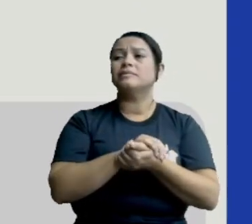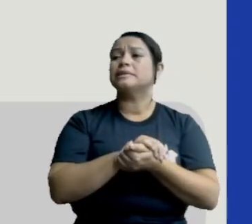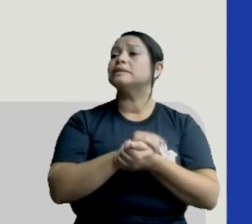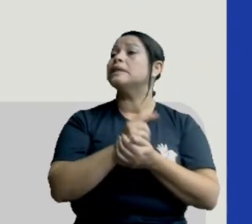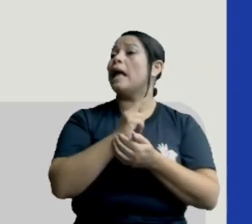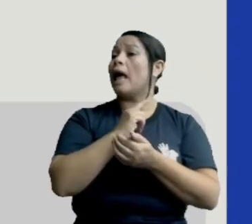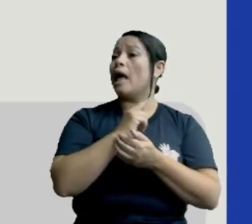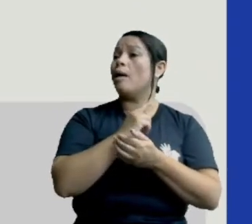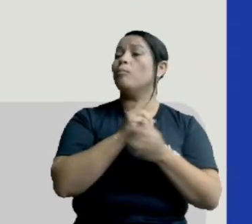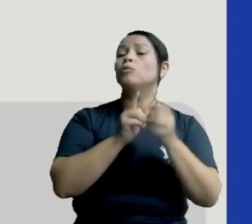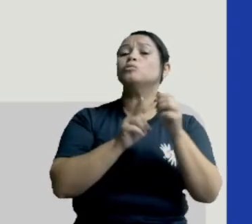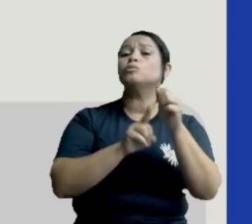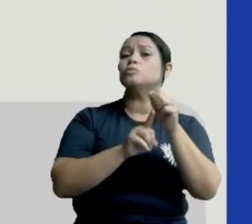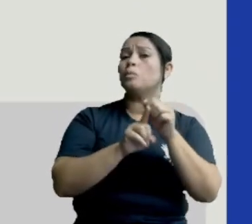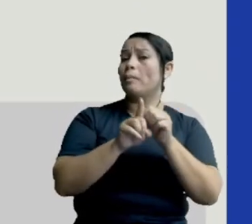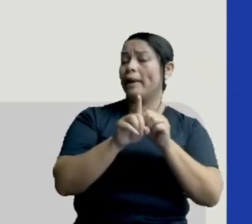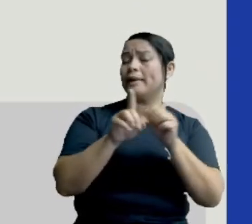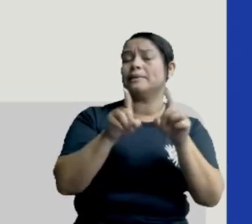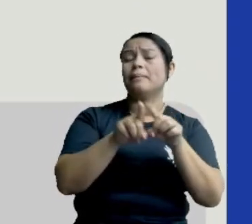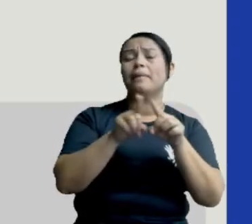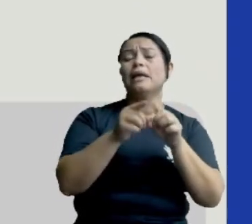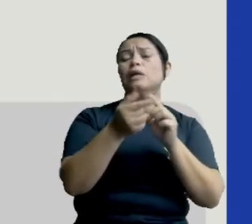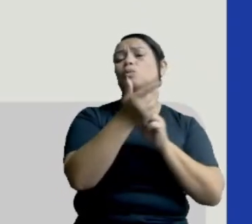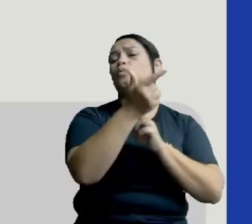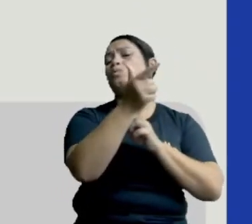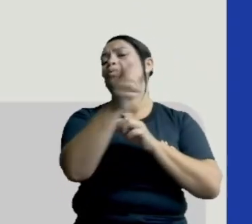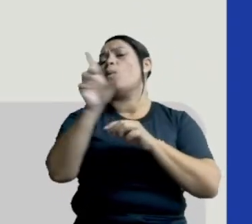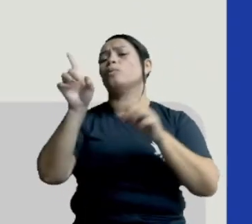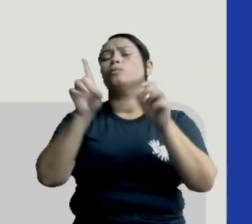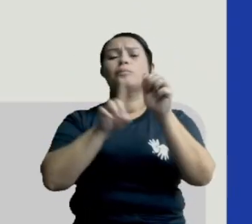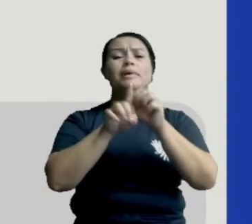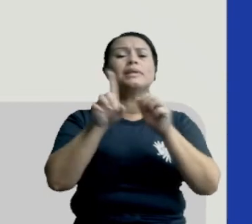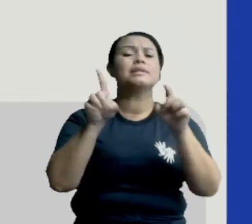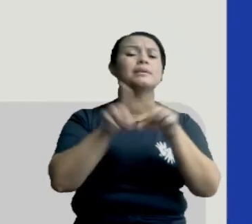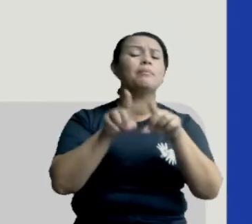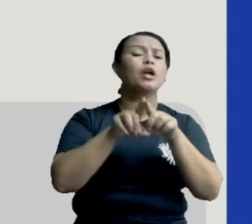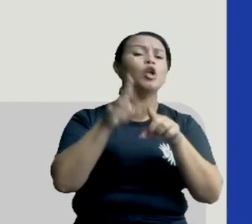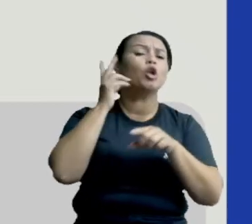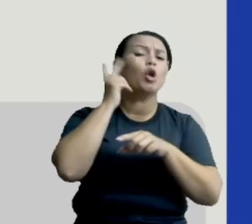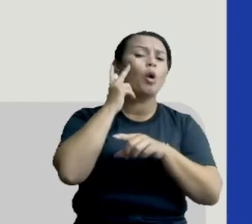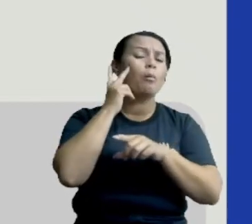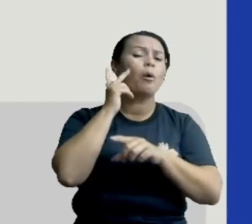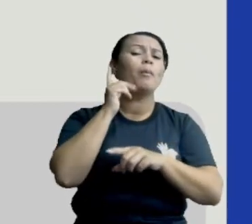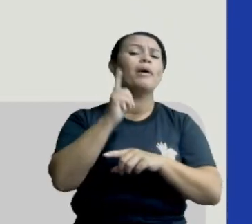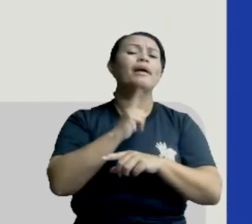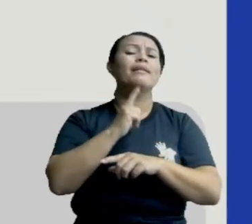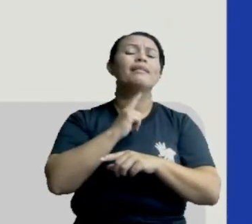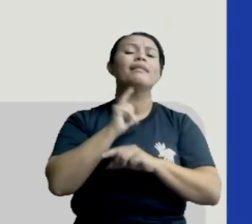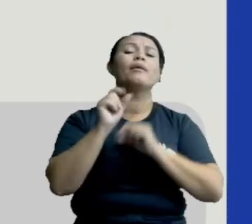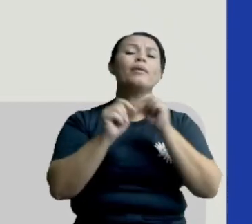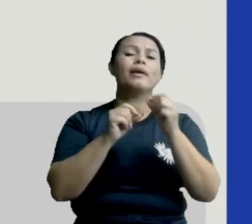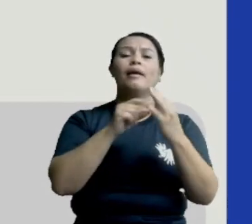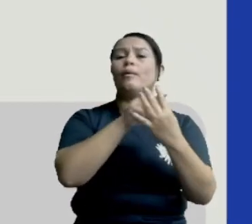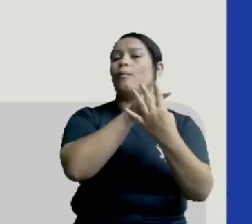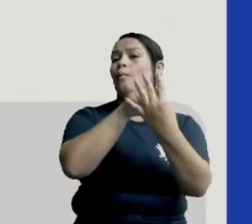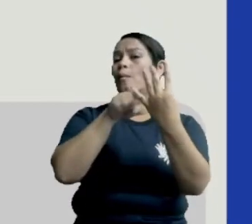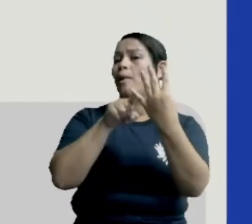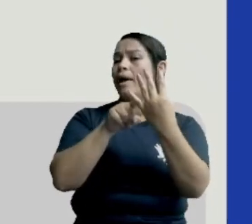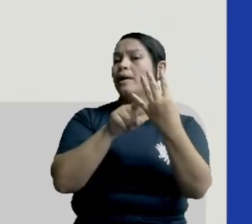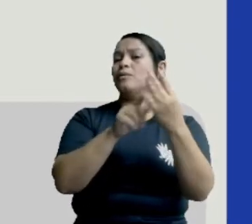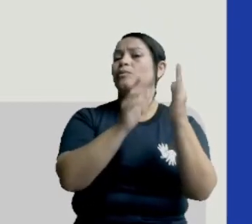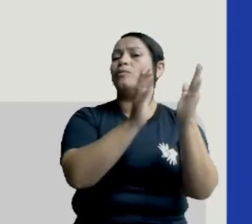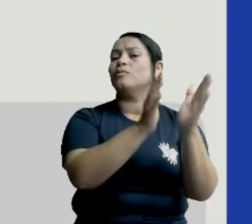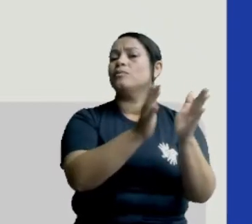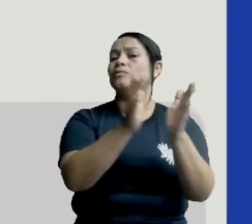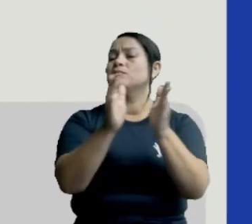aqui no mês certo e assim como todos os outros meses, geralmente ocorrem quatro fases, que são